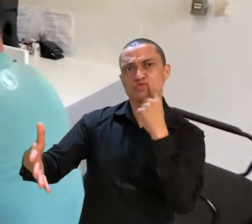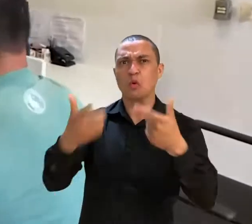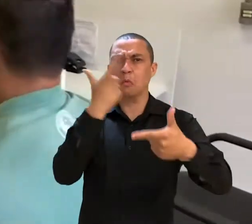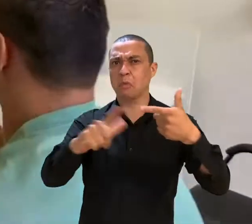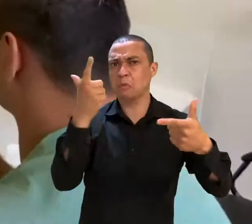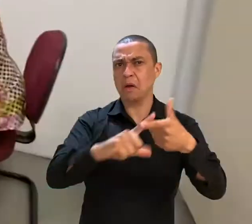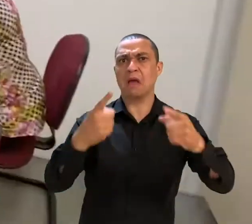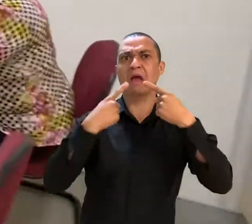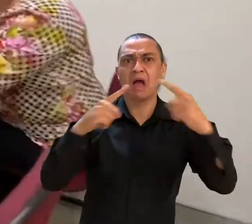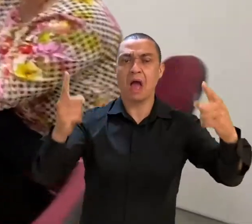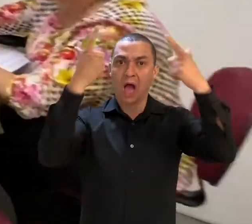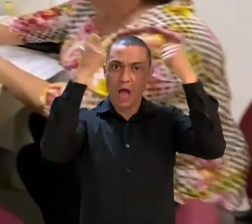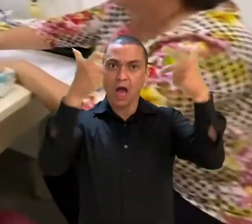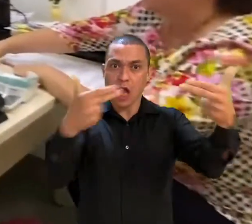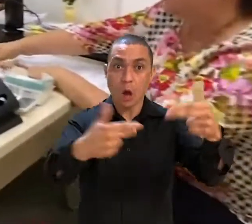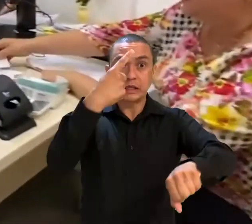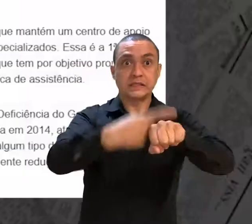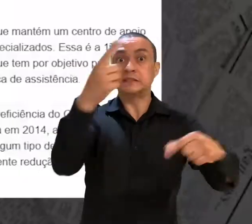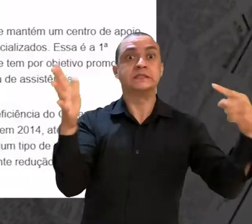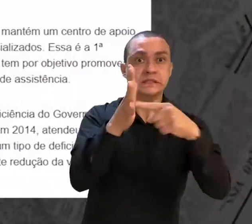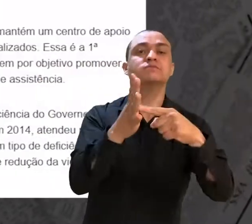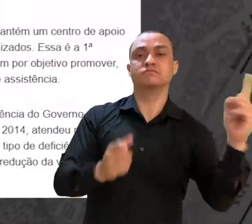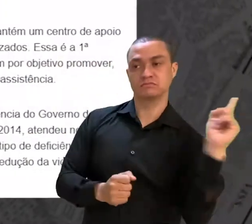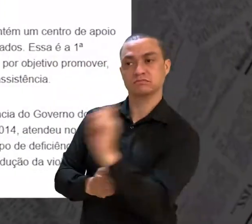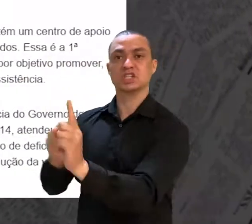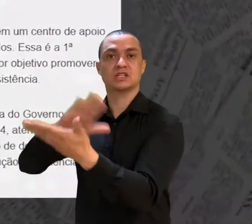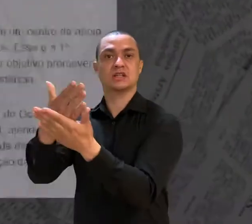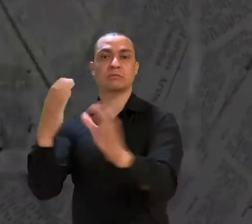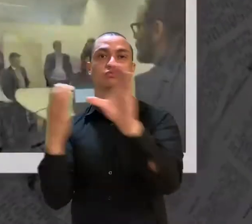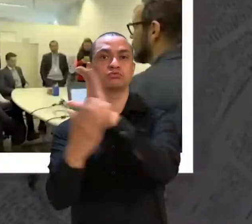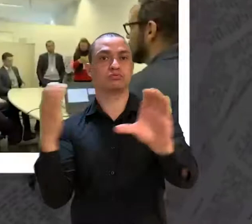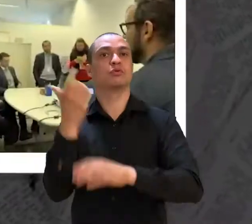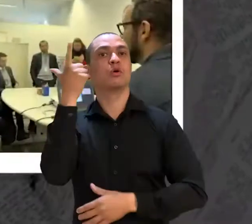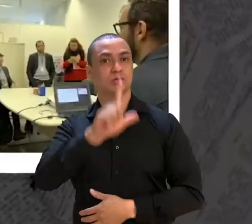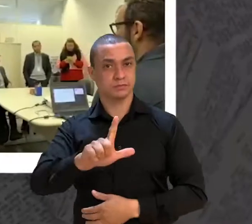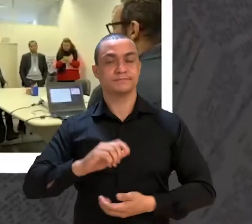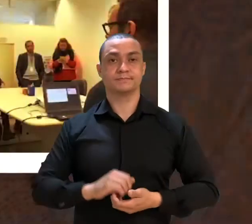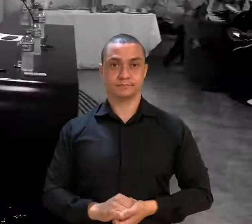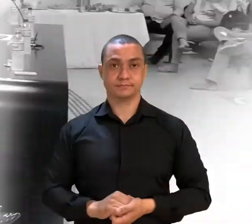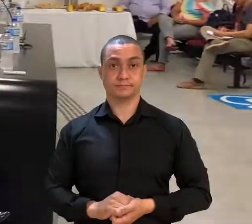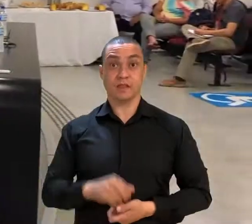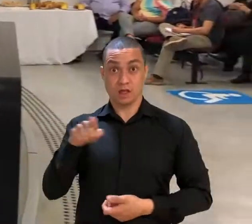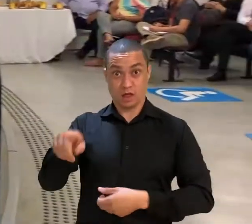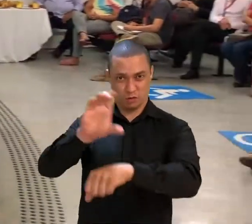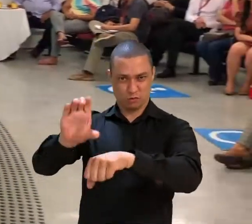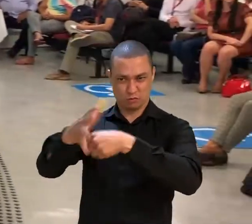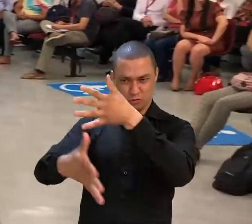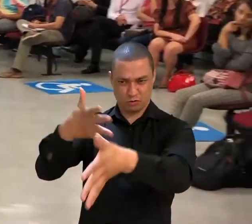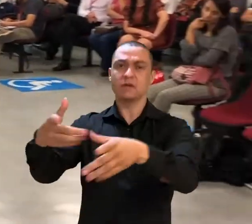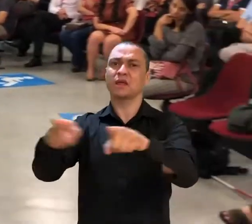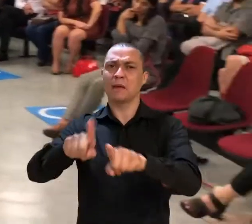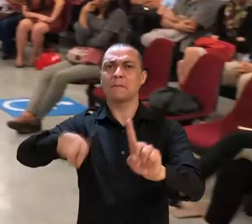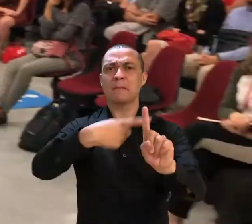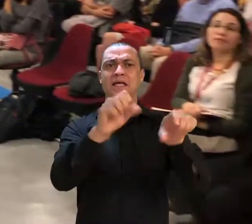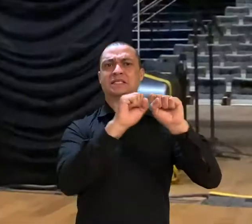pessoa surda tenha atendimento adequado na hora de registrar uma violência ou ocorrência. Além dos cursos, foram